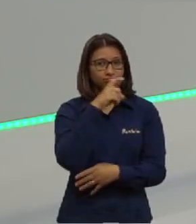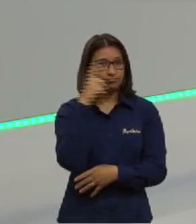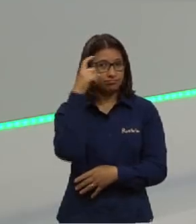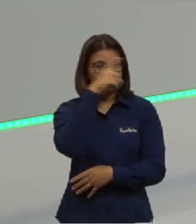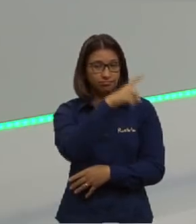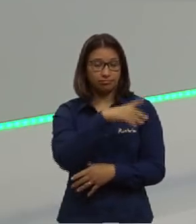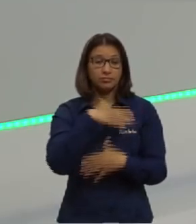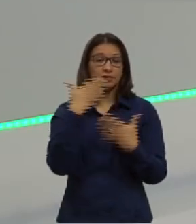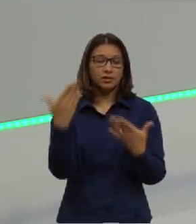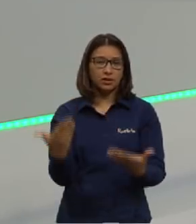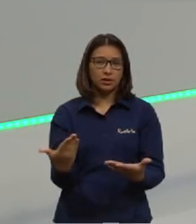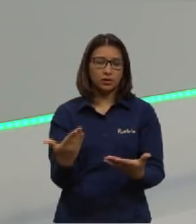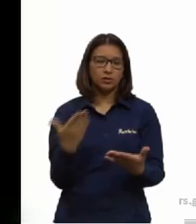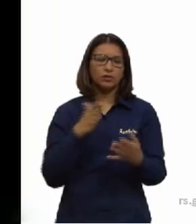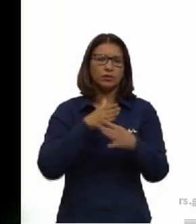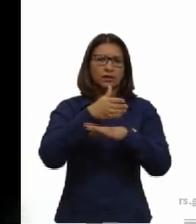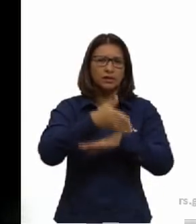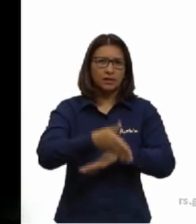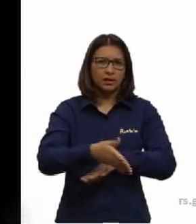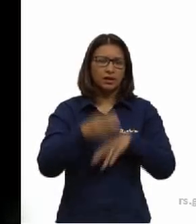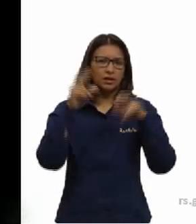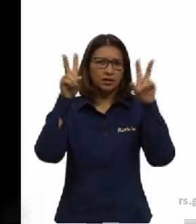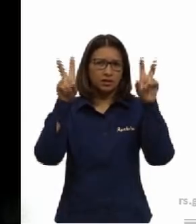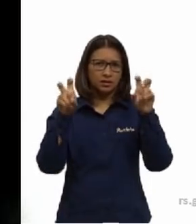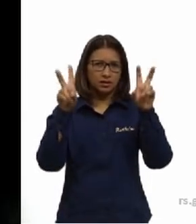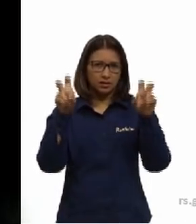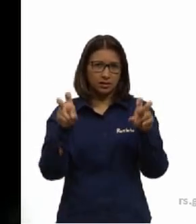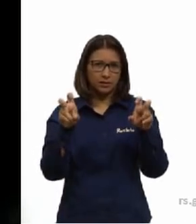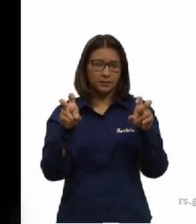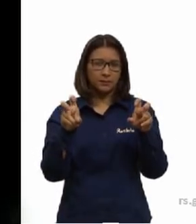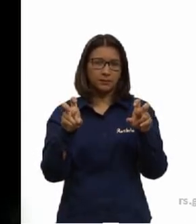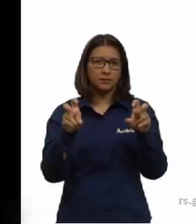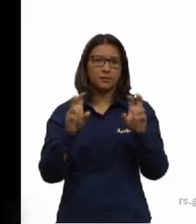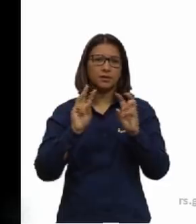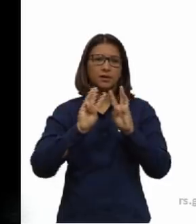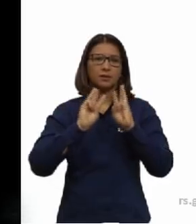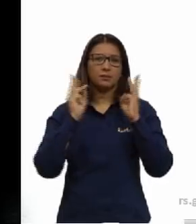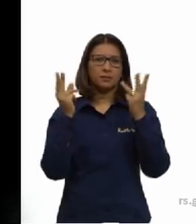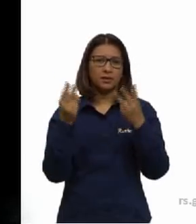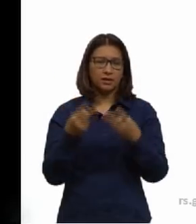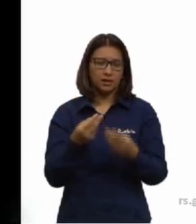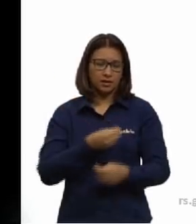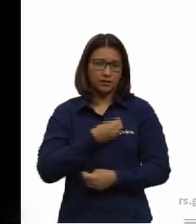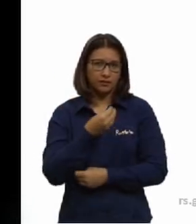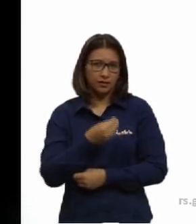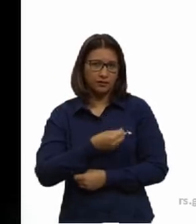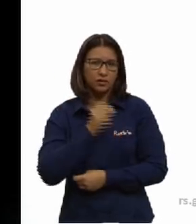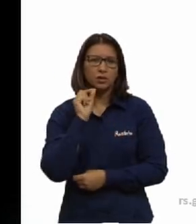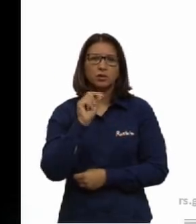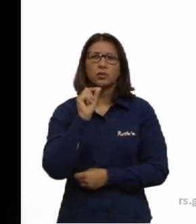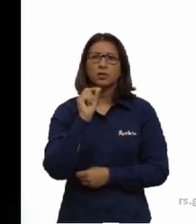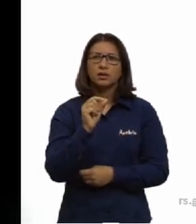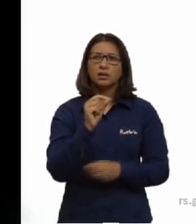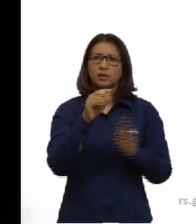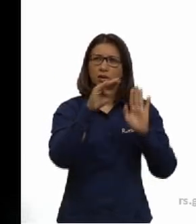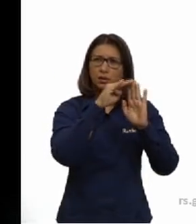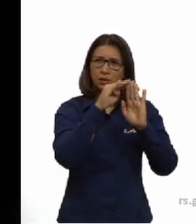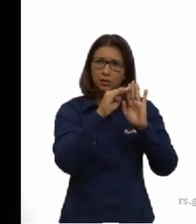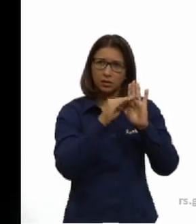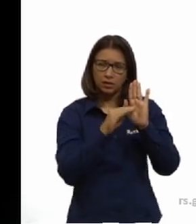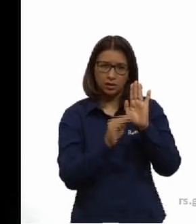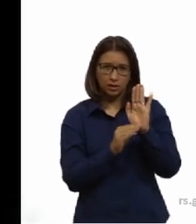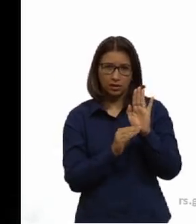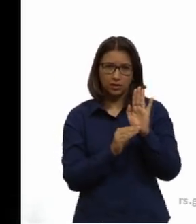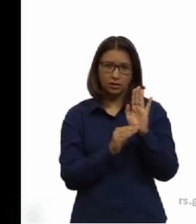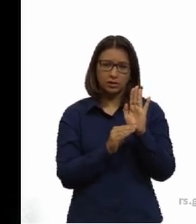Agora a gente vai entrar nos componentes da matéria viva. O que são esses componentes? Vão ser